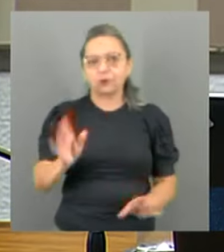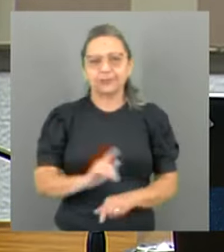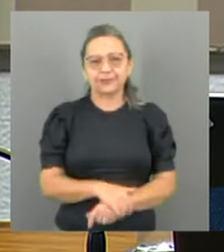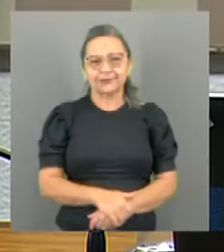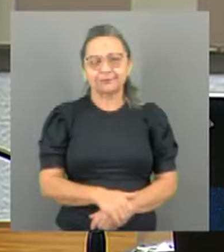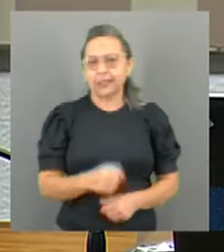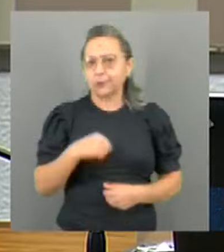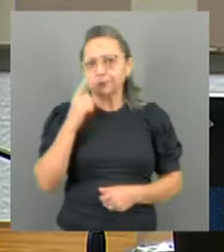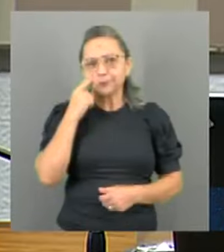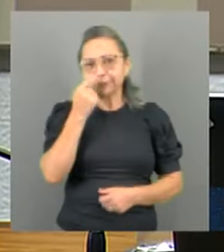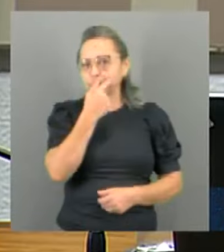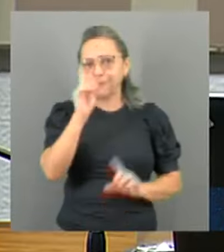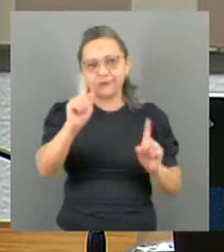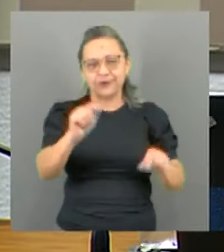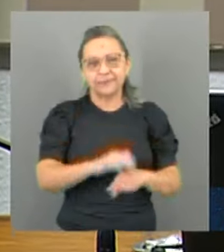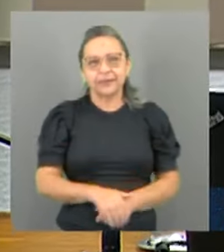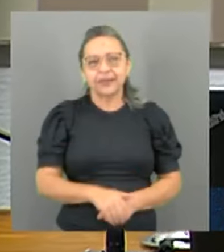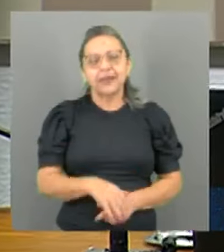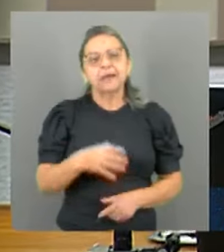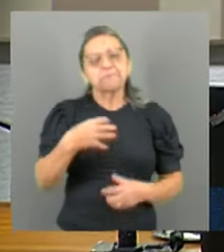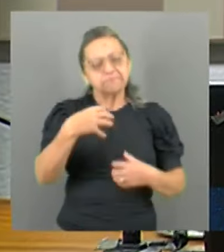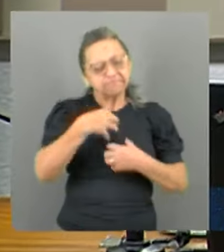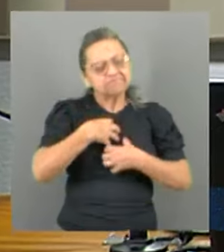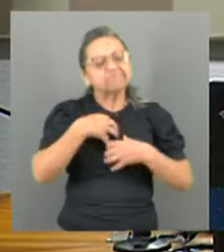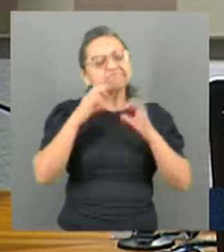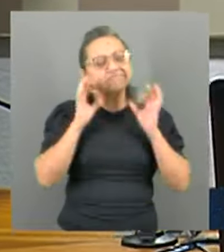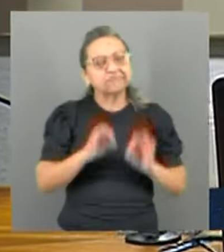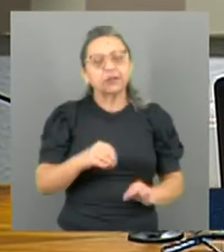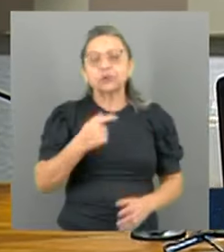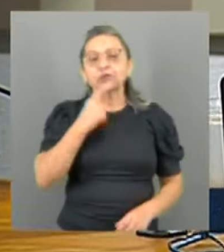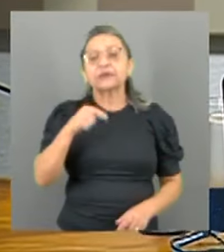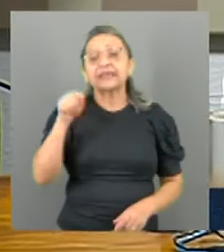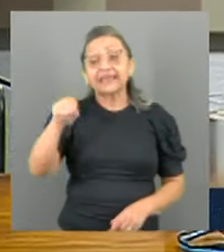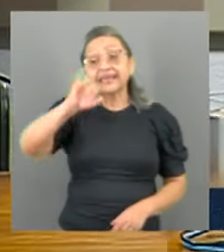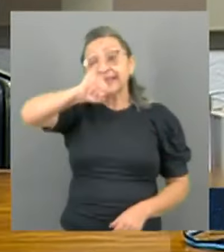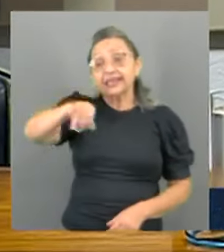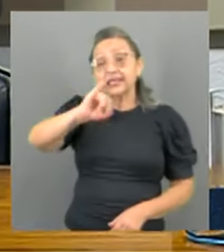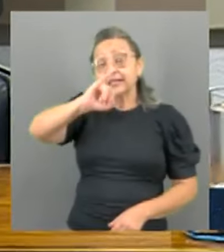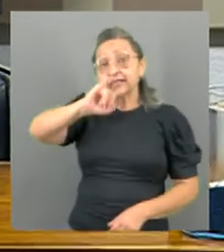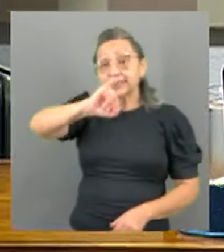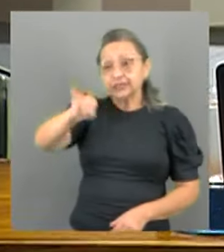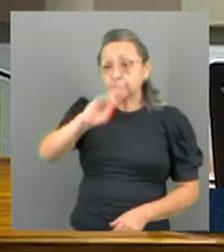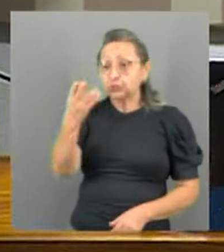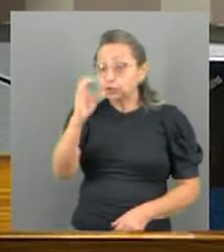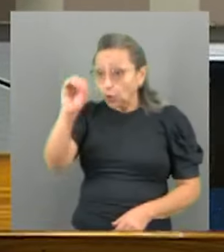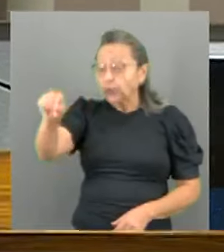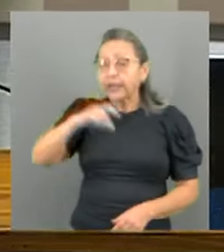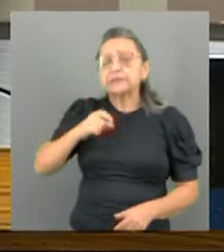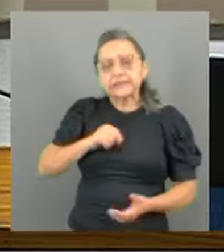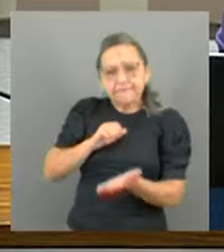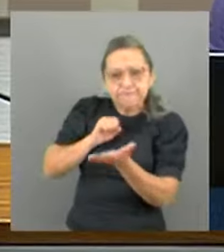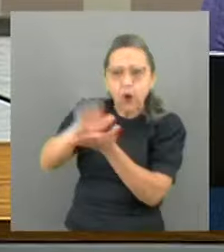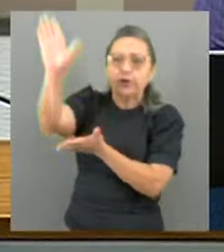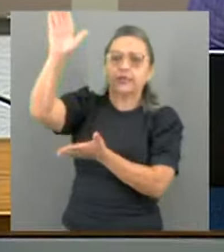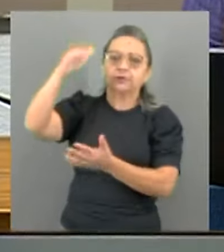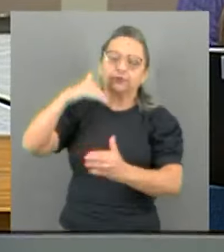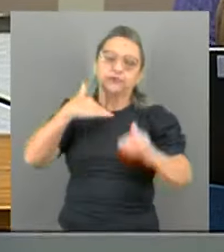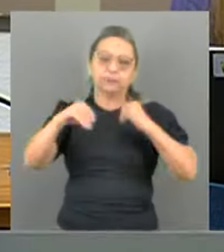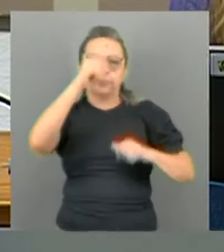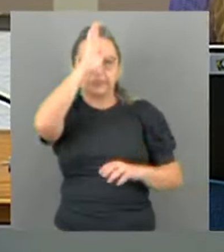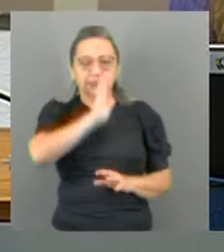eu não vi, sabe? Eu não tenho dúvida nenhuma que o John Texler teria que ser banido do futebol brasileiro.